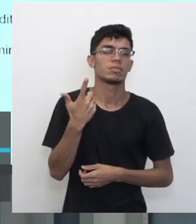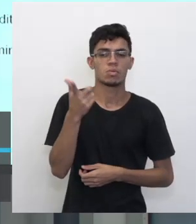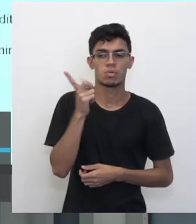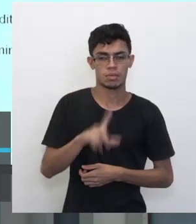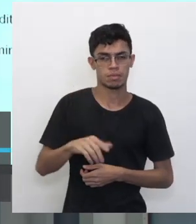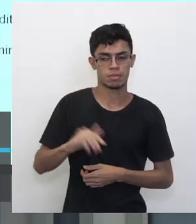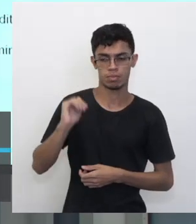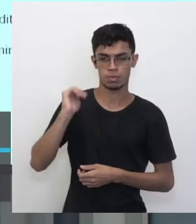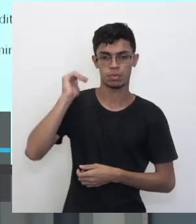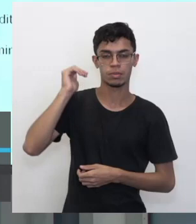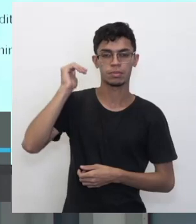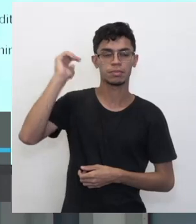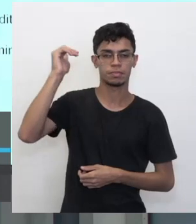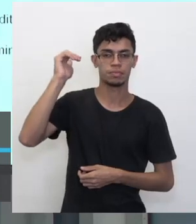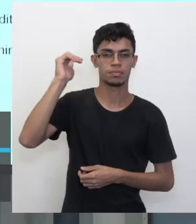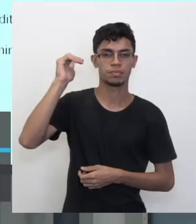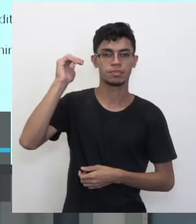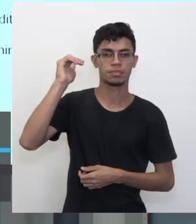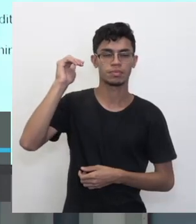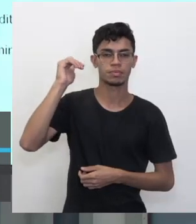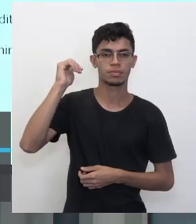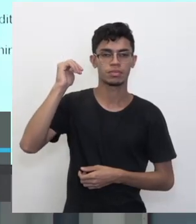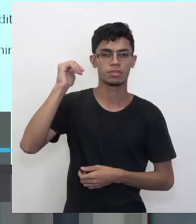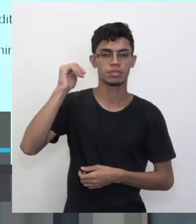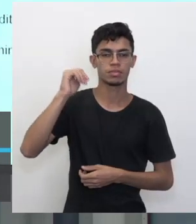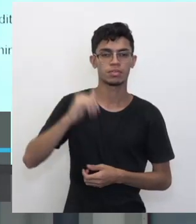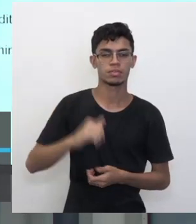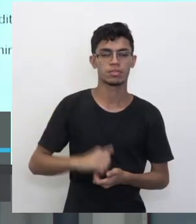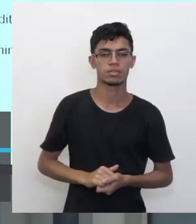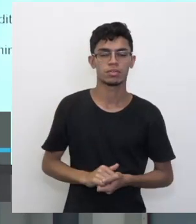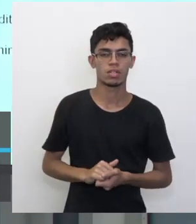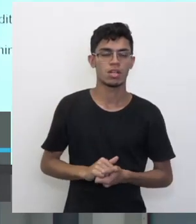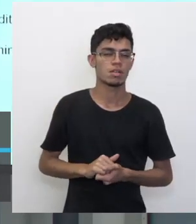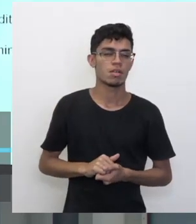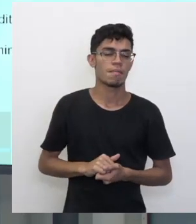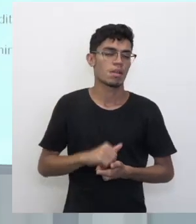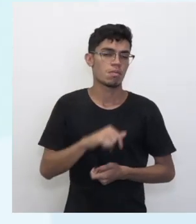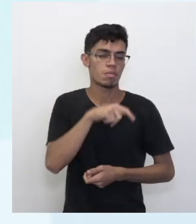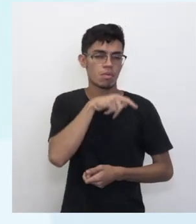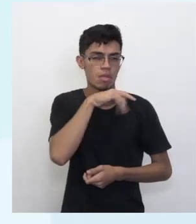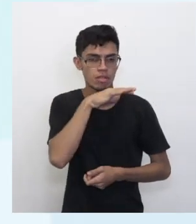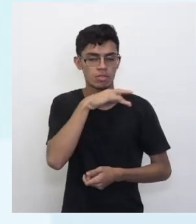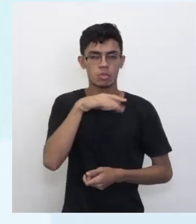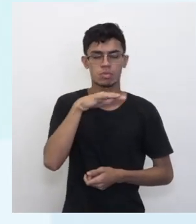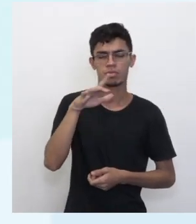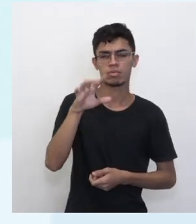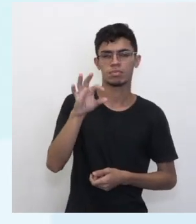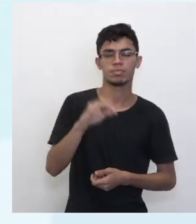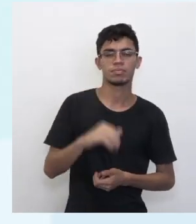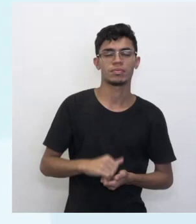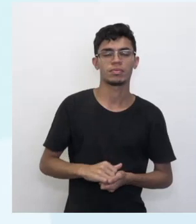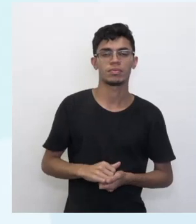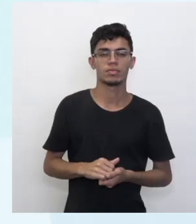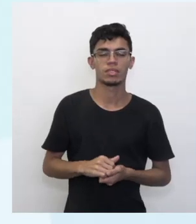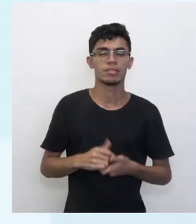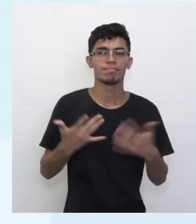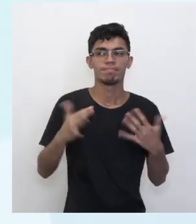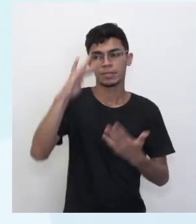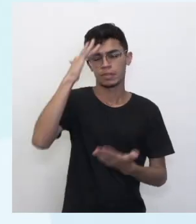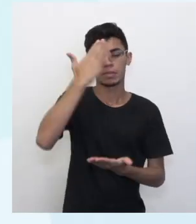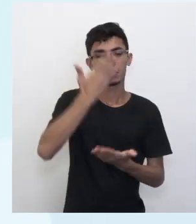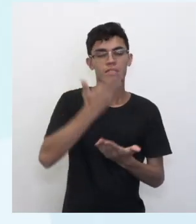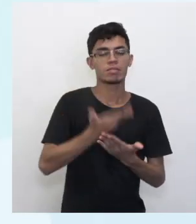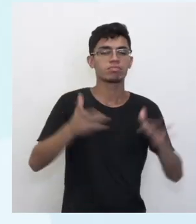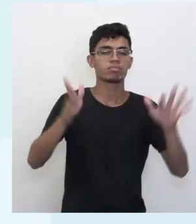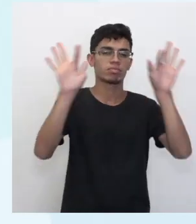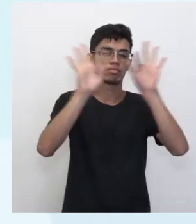adulto, não acreditando que a maldade é algo normal. Para não perder a magia de acreditar na felicidade real e